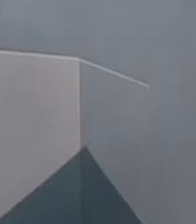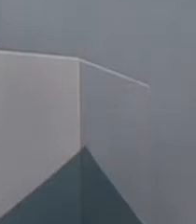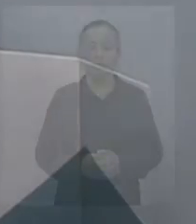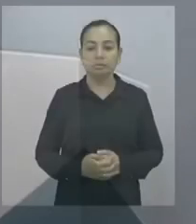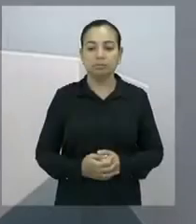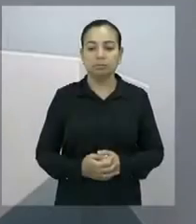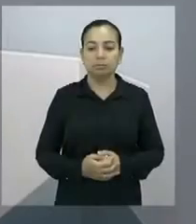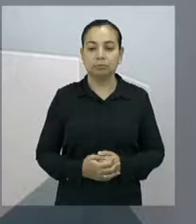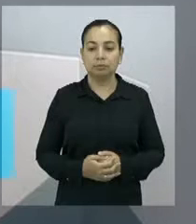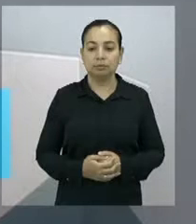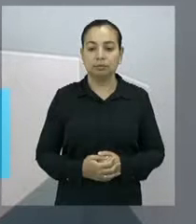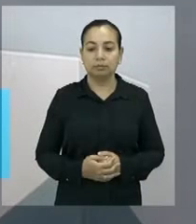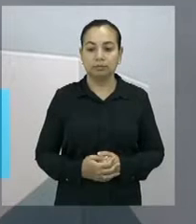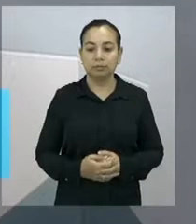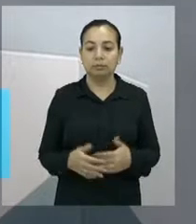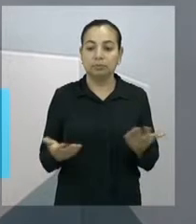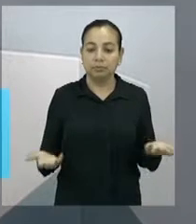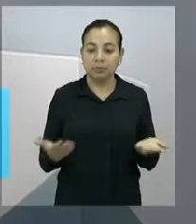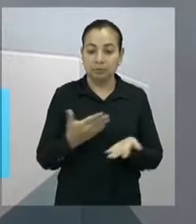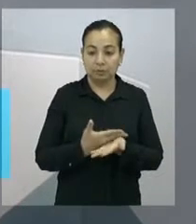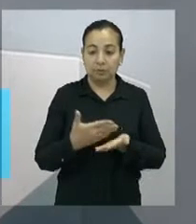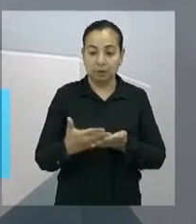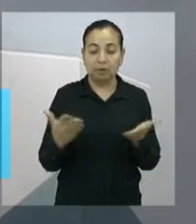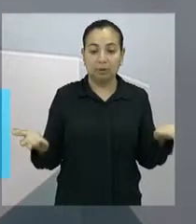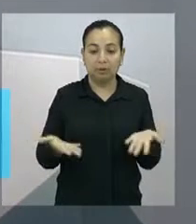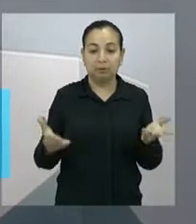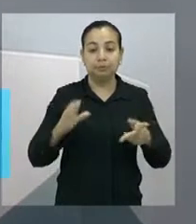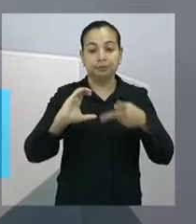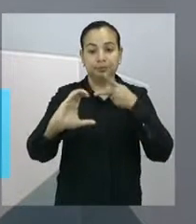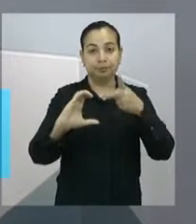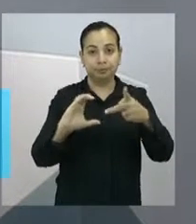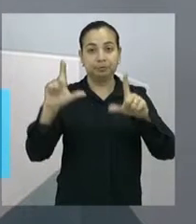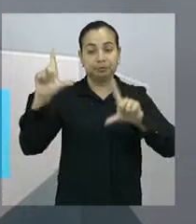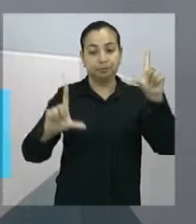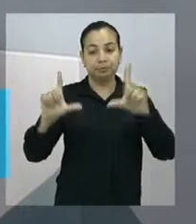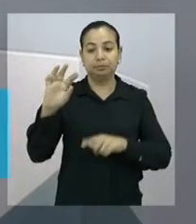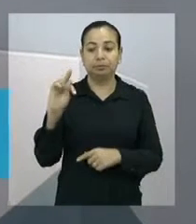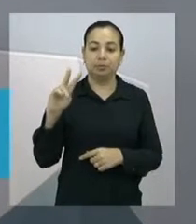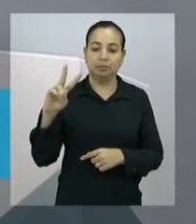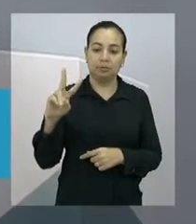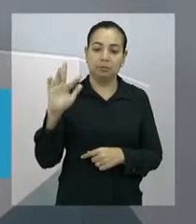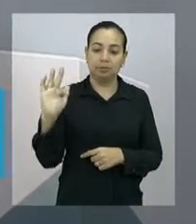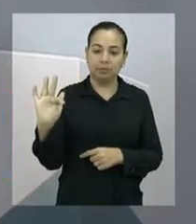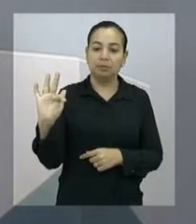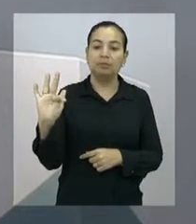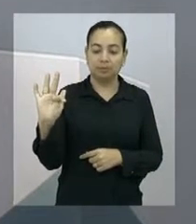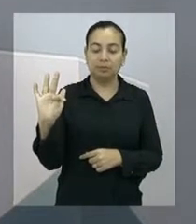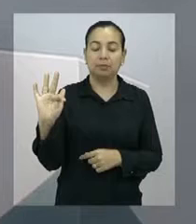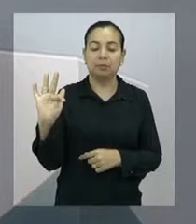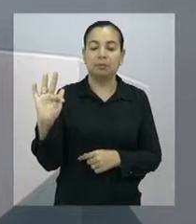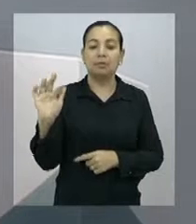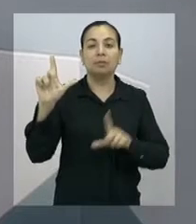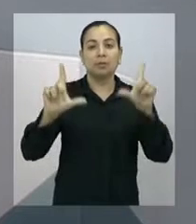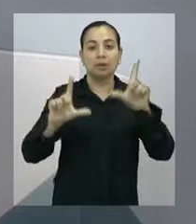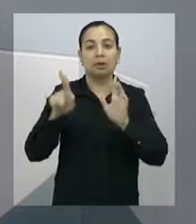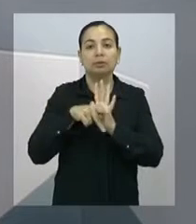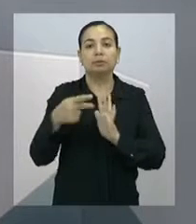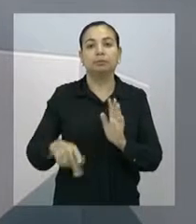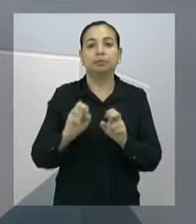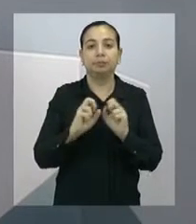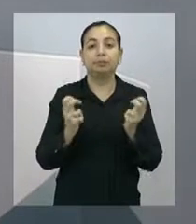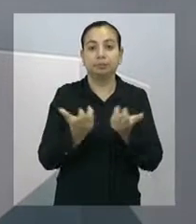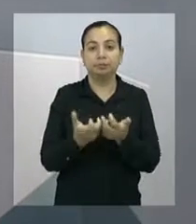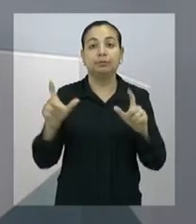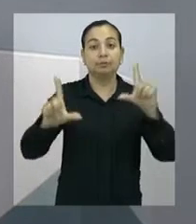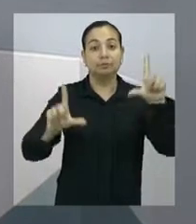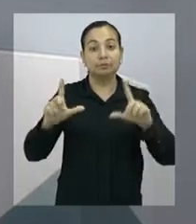Olá, estamos iniciando o plenário da cidade pela TV Fortaleza, a emissora da Câmara Municipal. E no